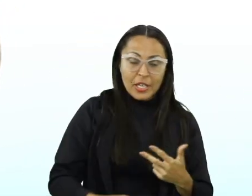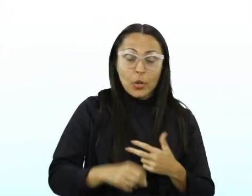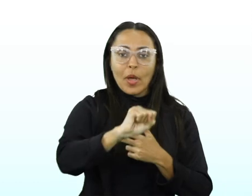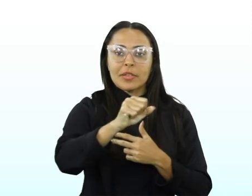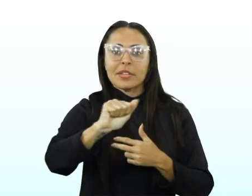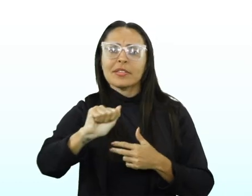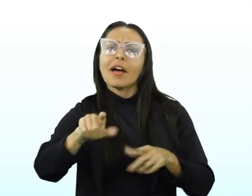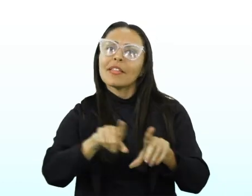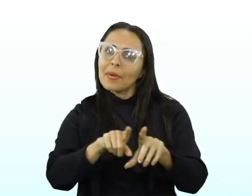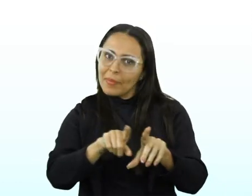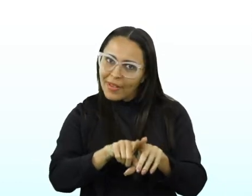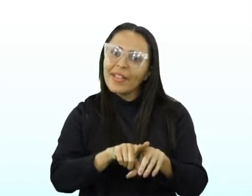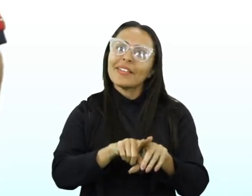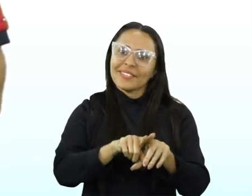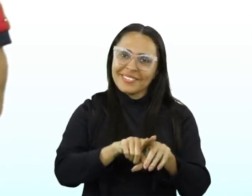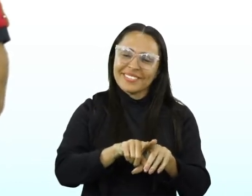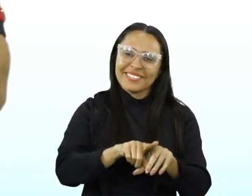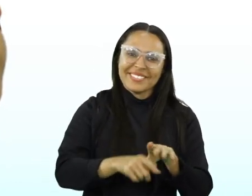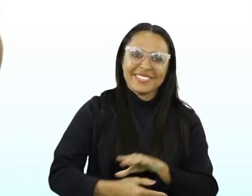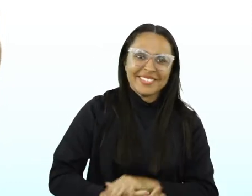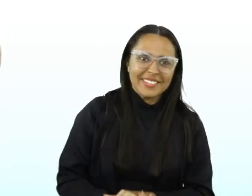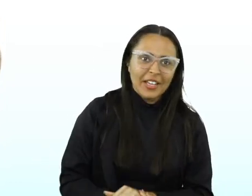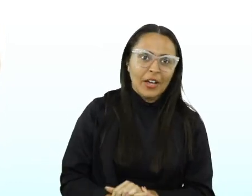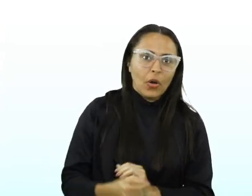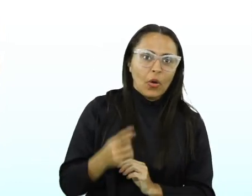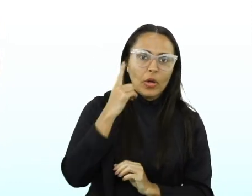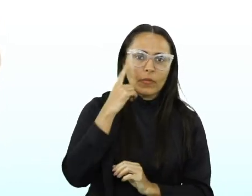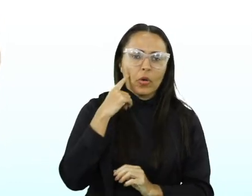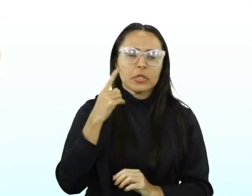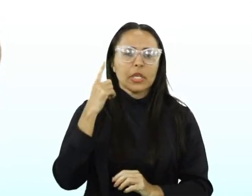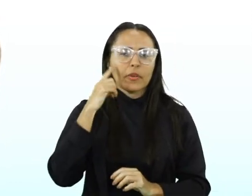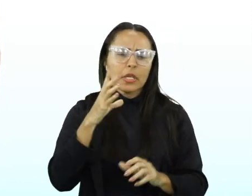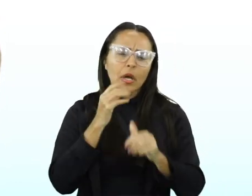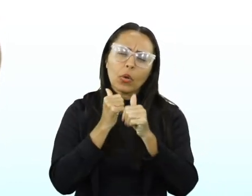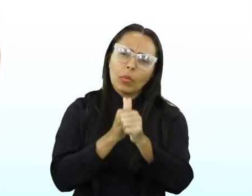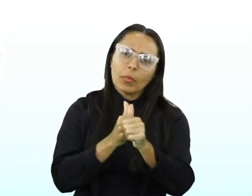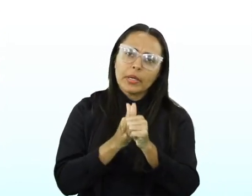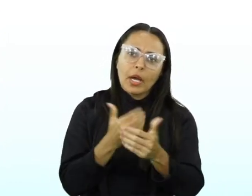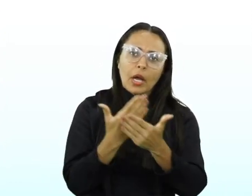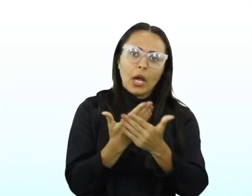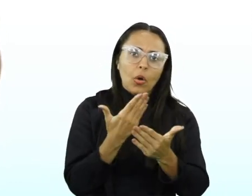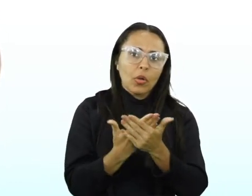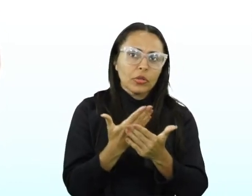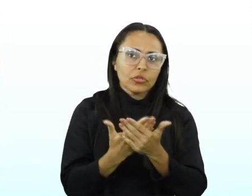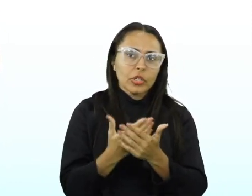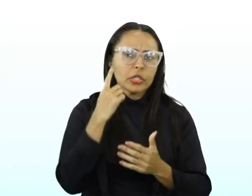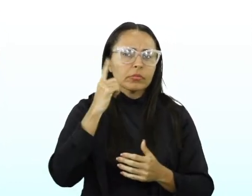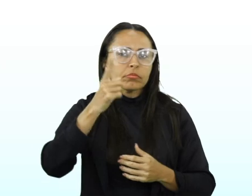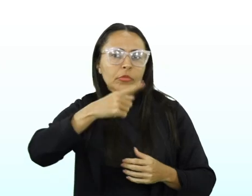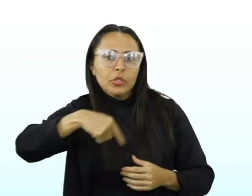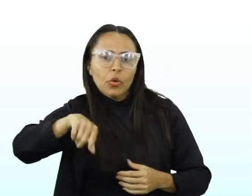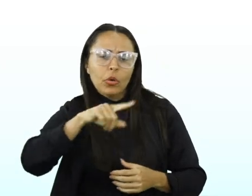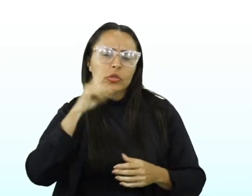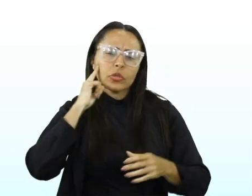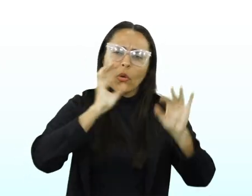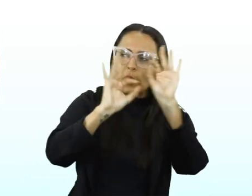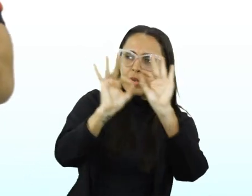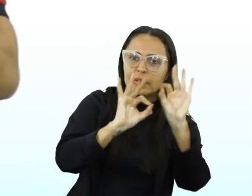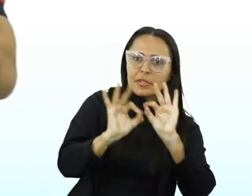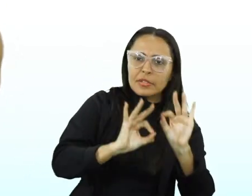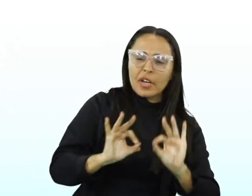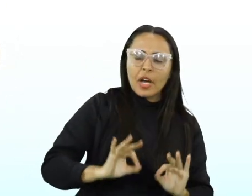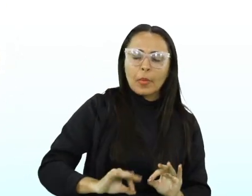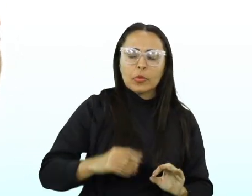SSA da Universidade de Pernambuco. Então, você vai ter que acompanhar essas aulas, são aulas que nós preparamos aí